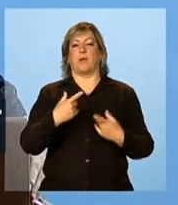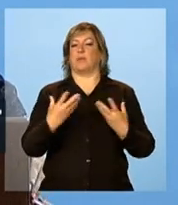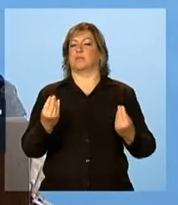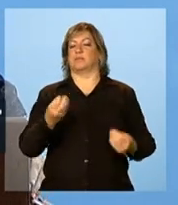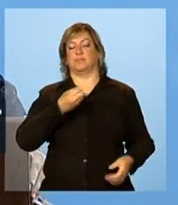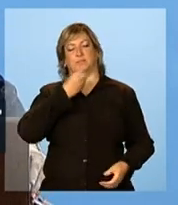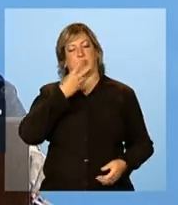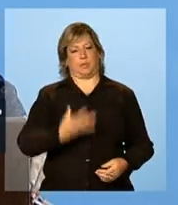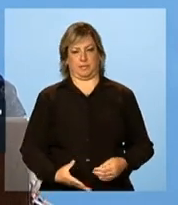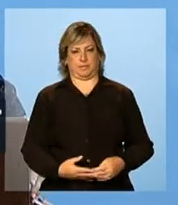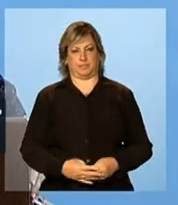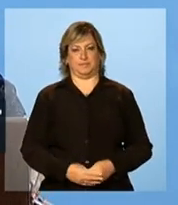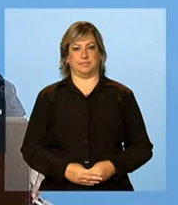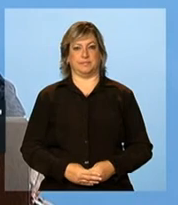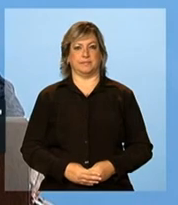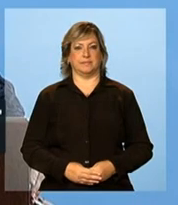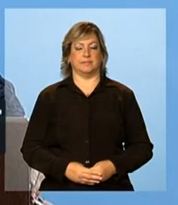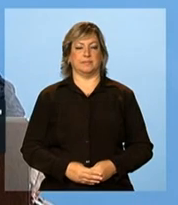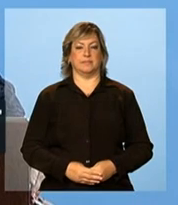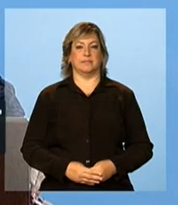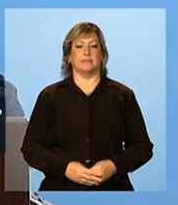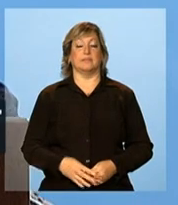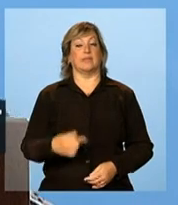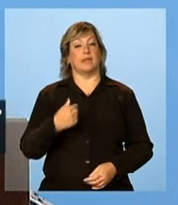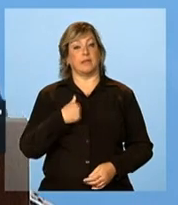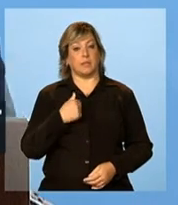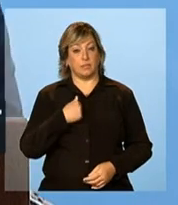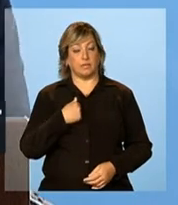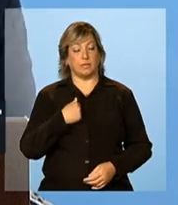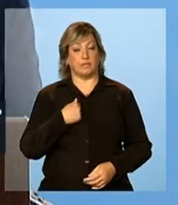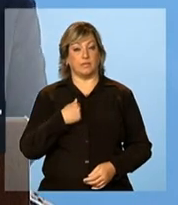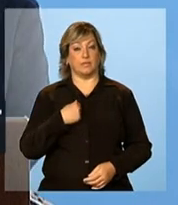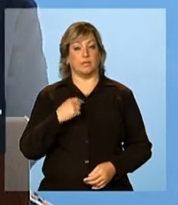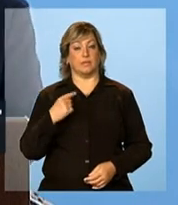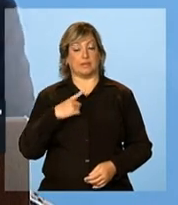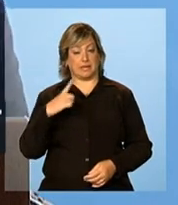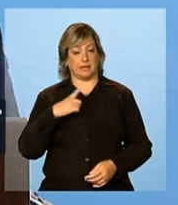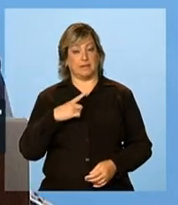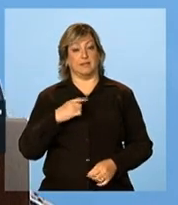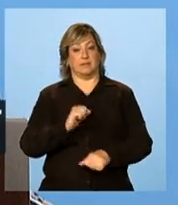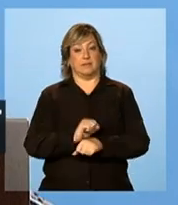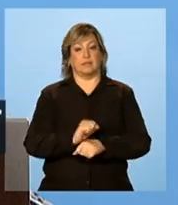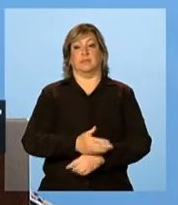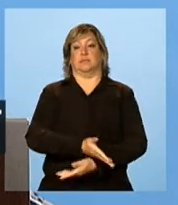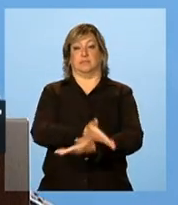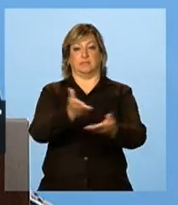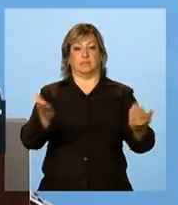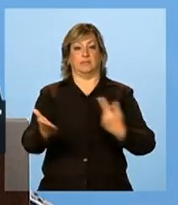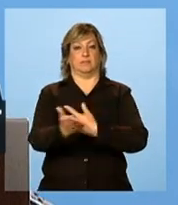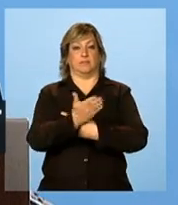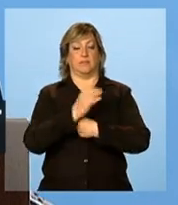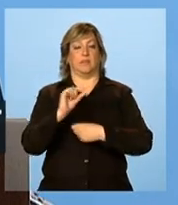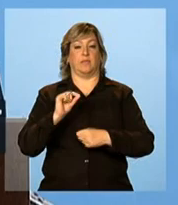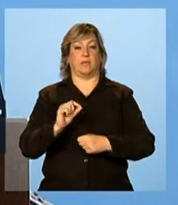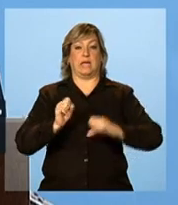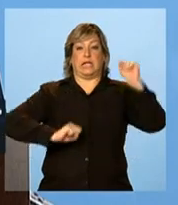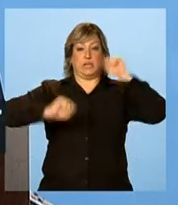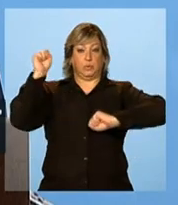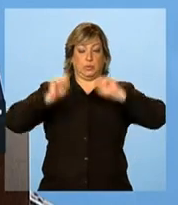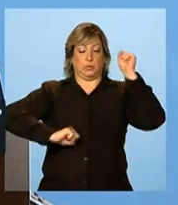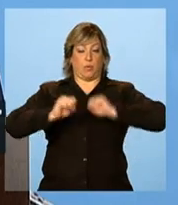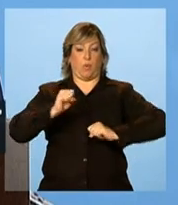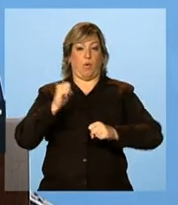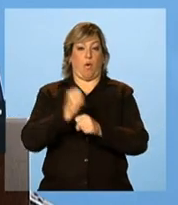gratificante. E eu conto com a parceria com a indústria da construção civil,